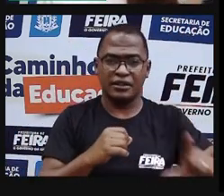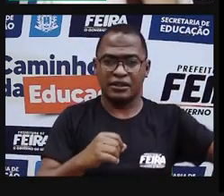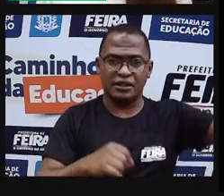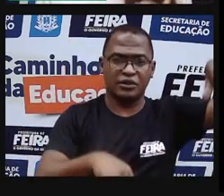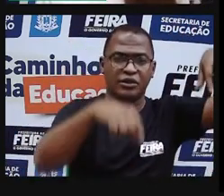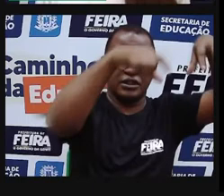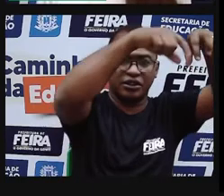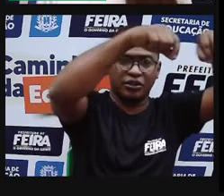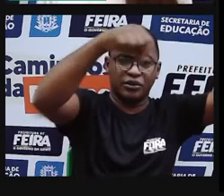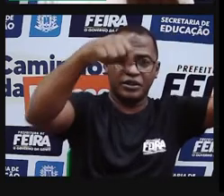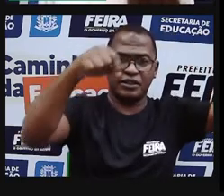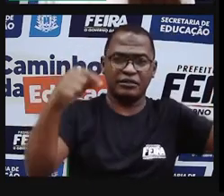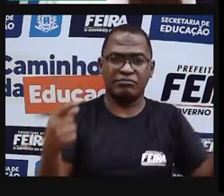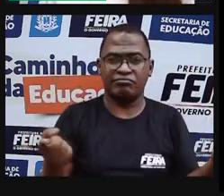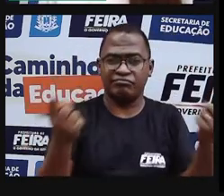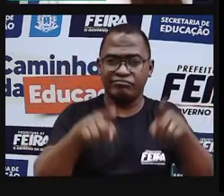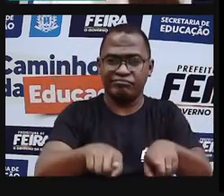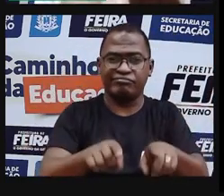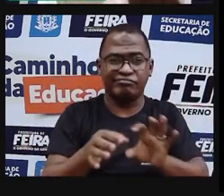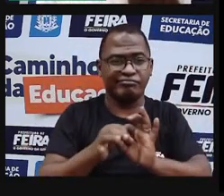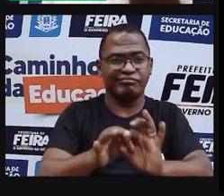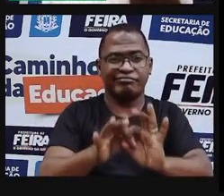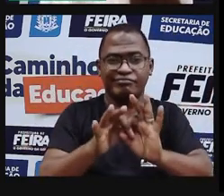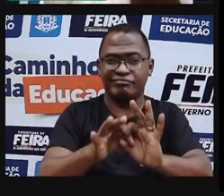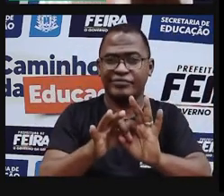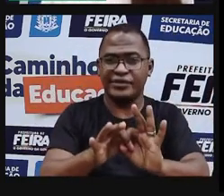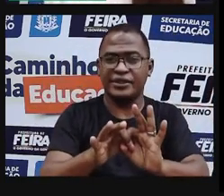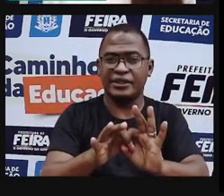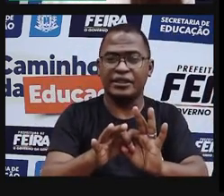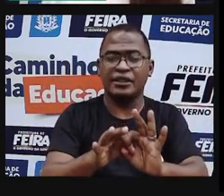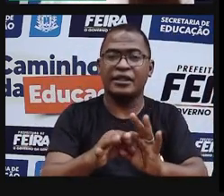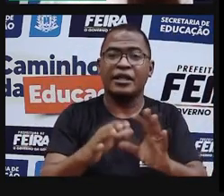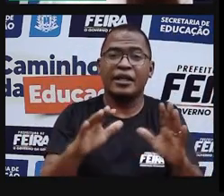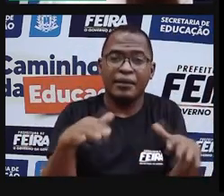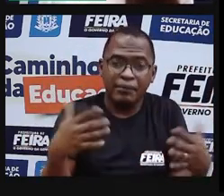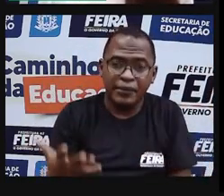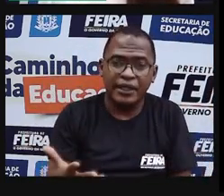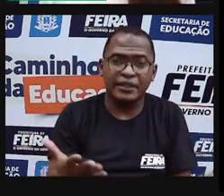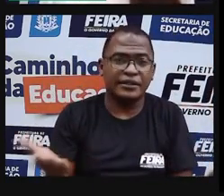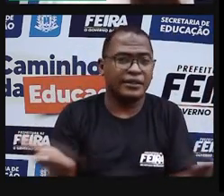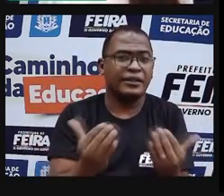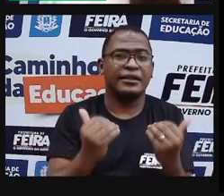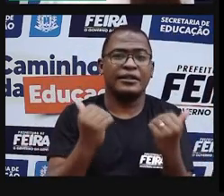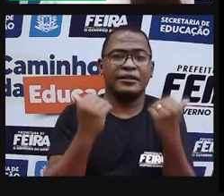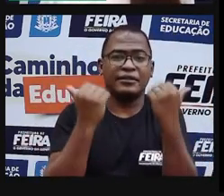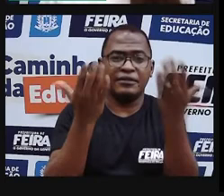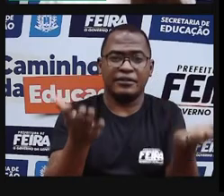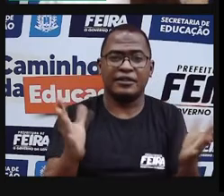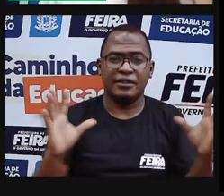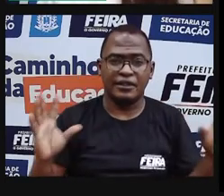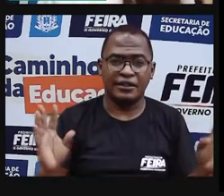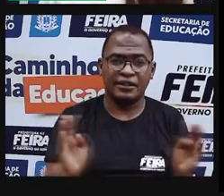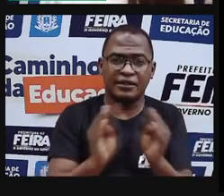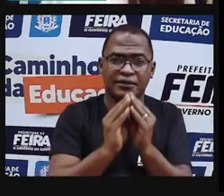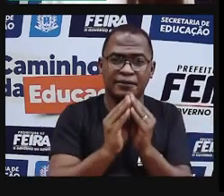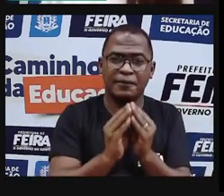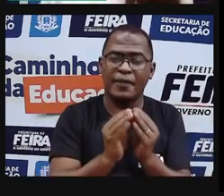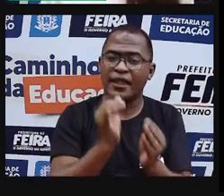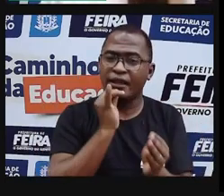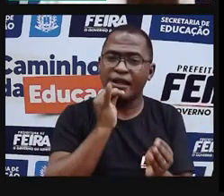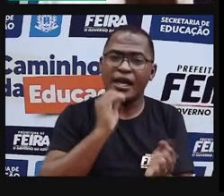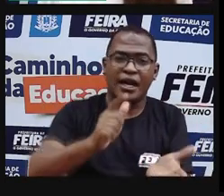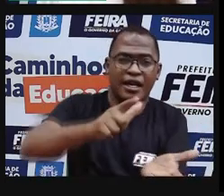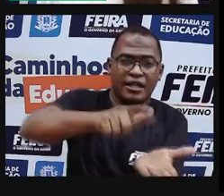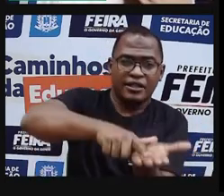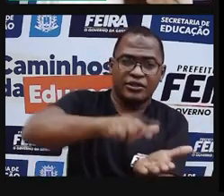além. Eu vou mostrar pra vocês. Então, resumindo o que eu estava falando pra vocês, a xilografura é nada mais, nada